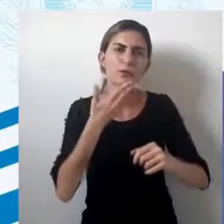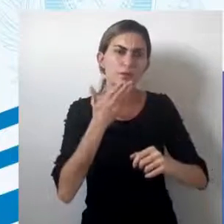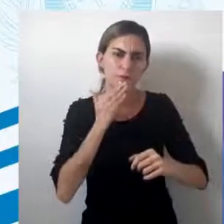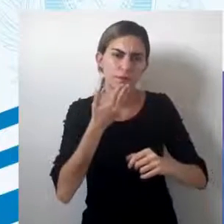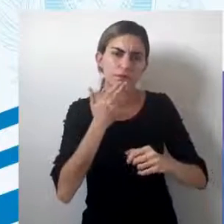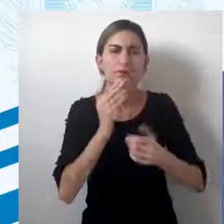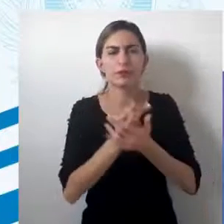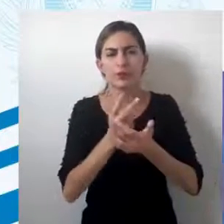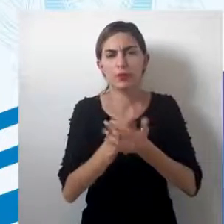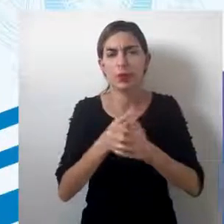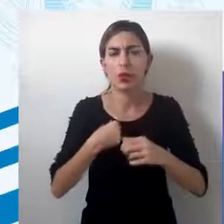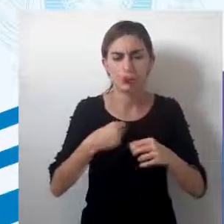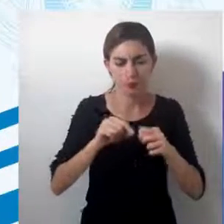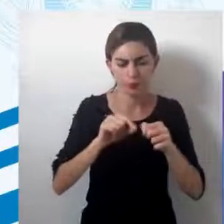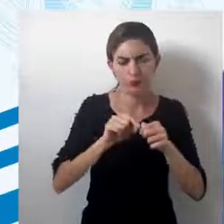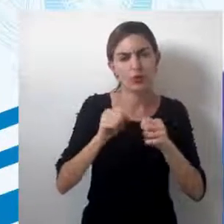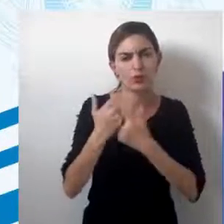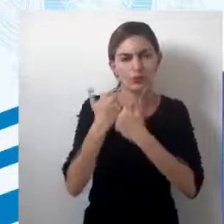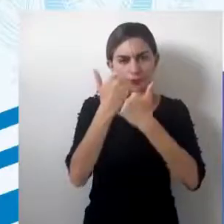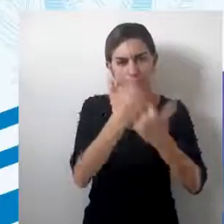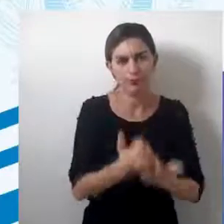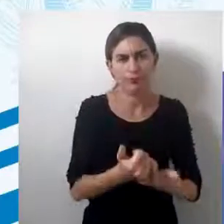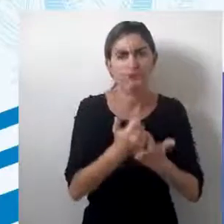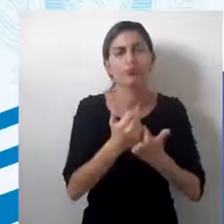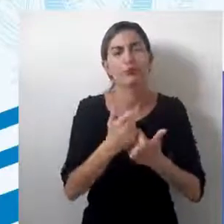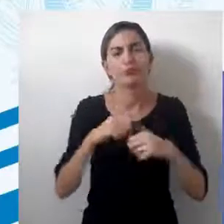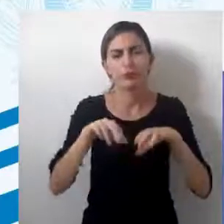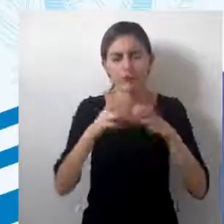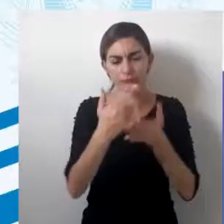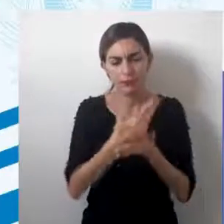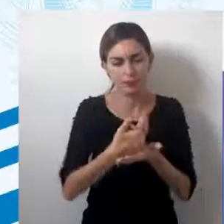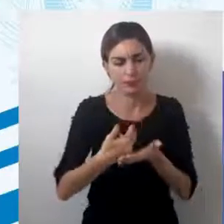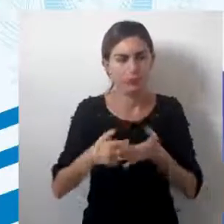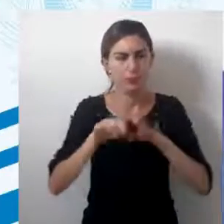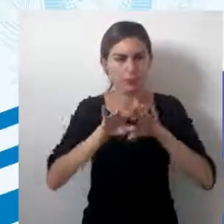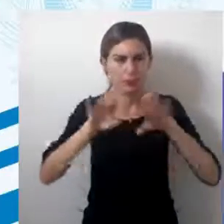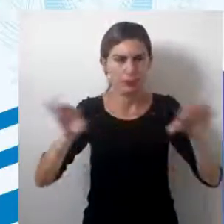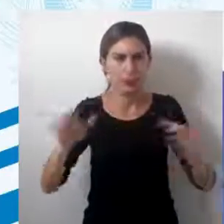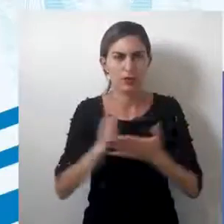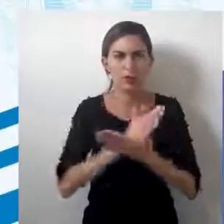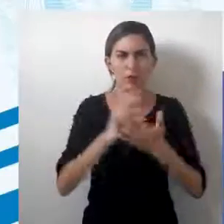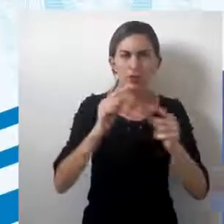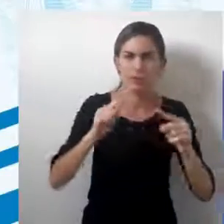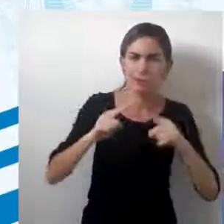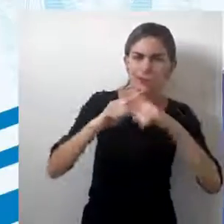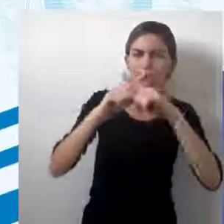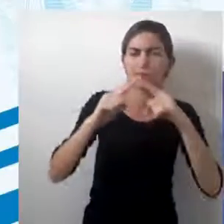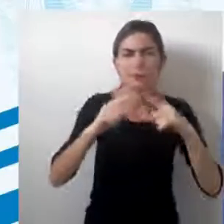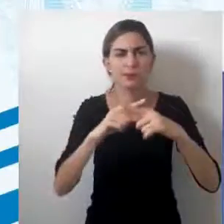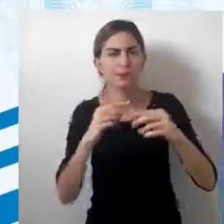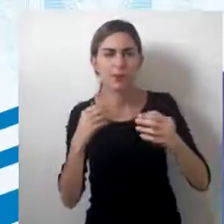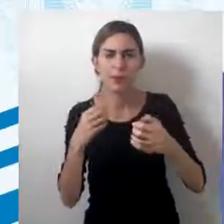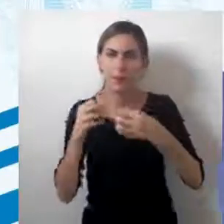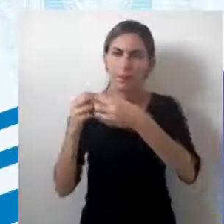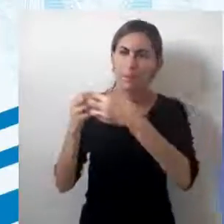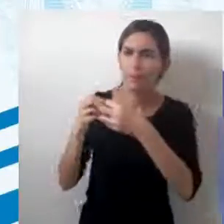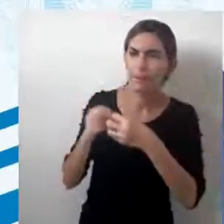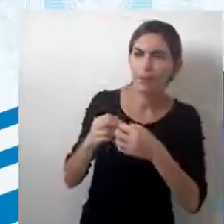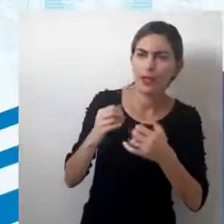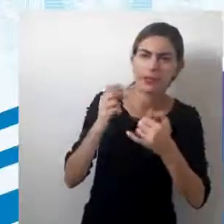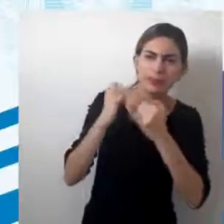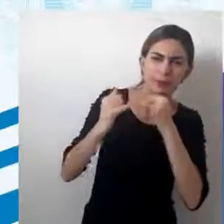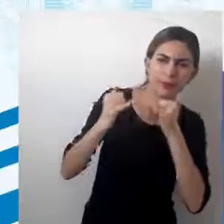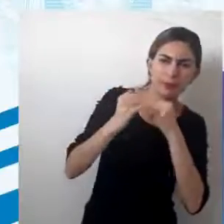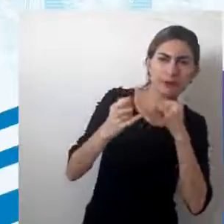Então, desde o momento em que as representações cartográficas elas tinham alguma divergência por se aproximar do